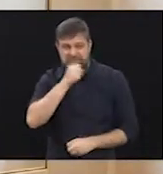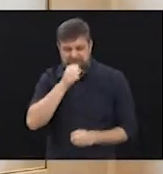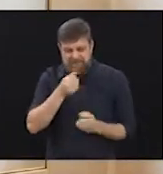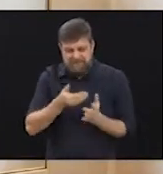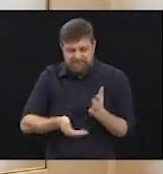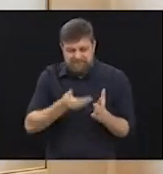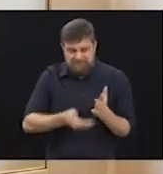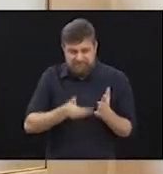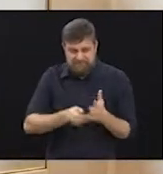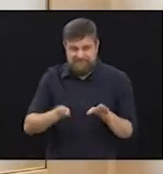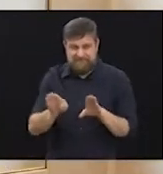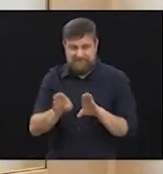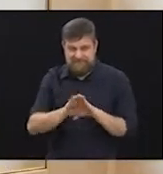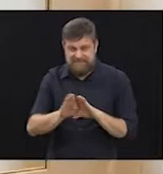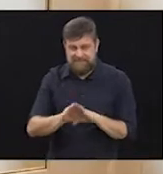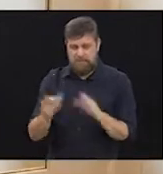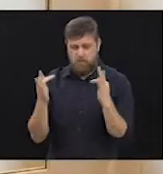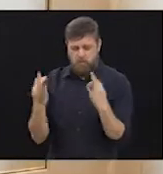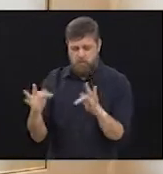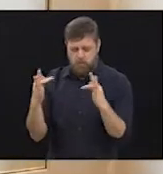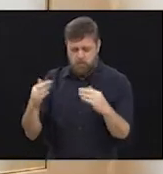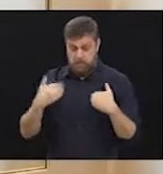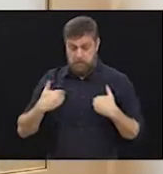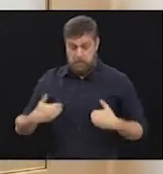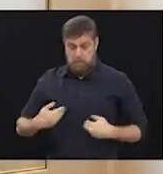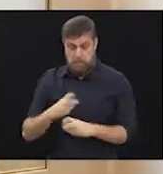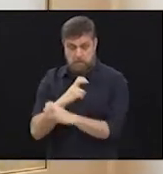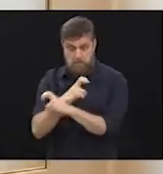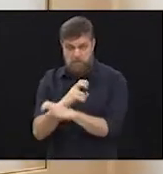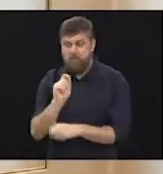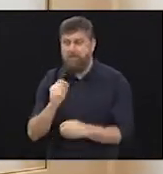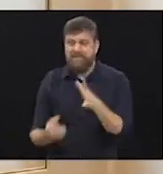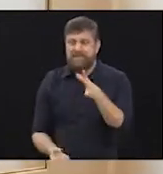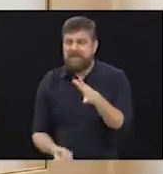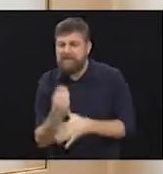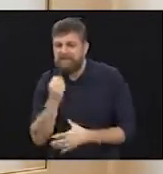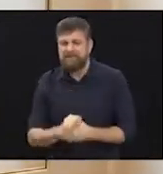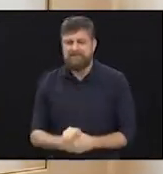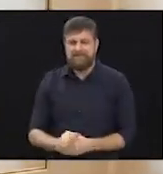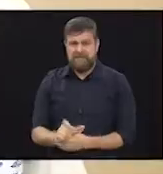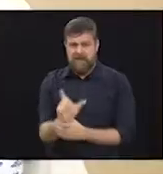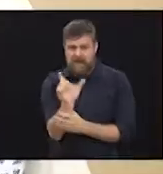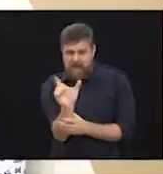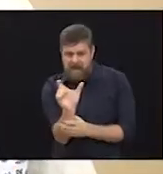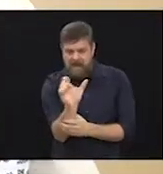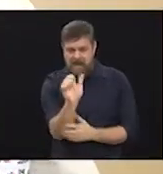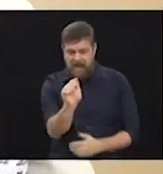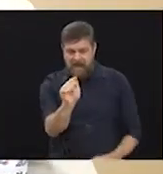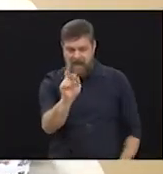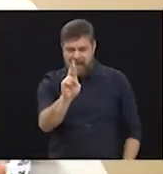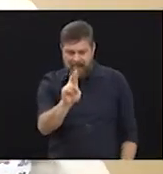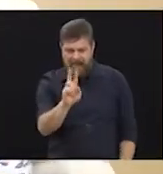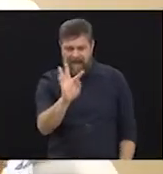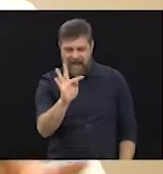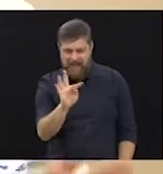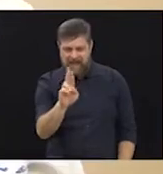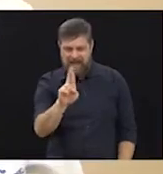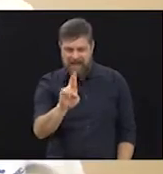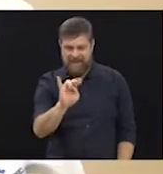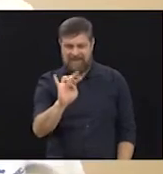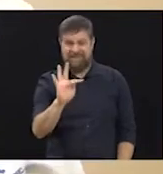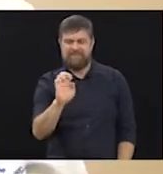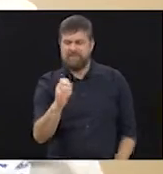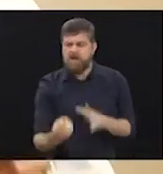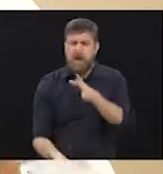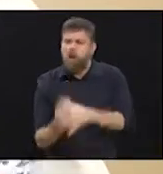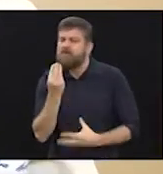artroses, reumatismo. Doutora Sinira, o que é que causa uma artrite, por exemplo? Tá. Então, artrite, ela pode ter diversas